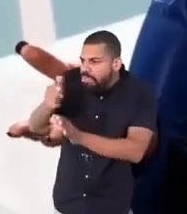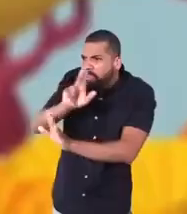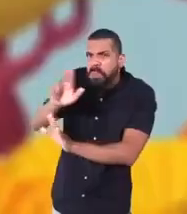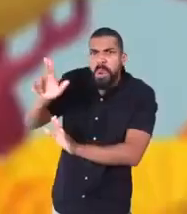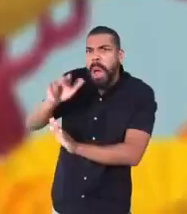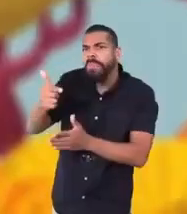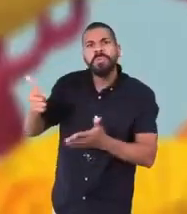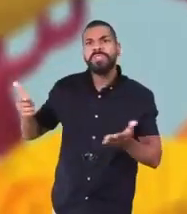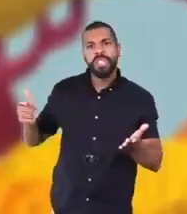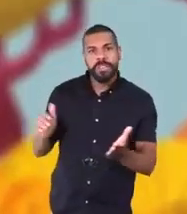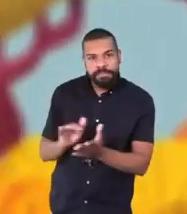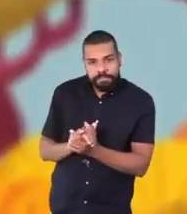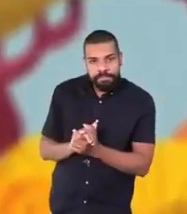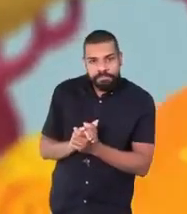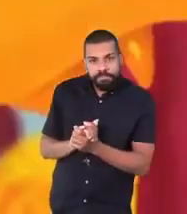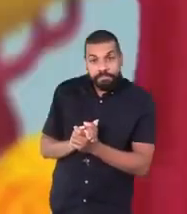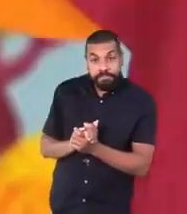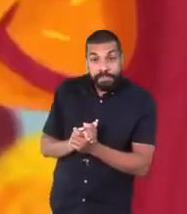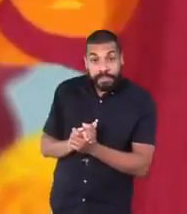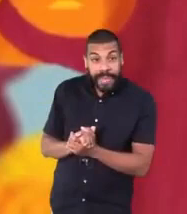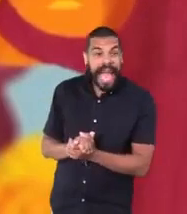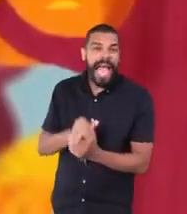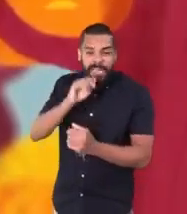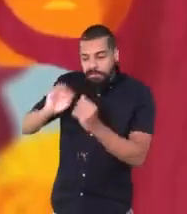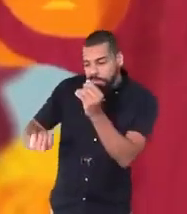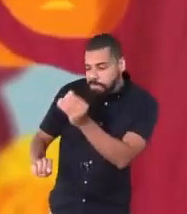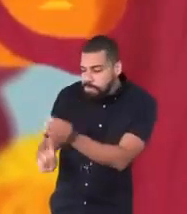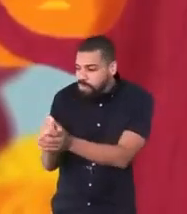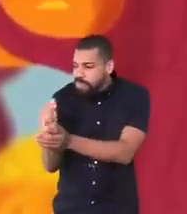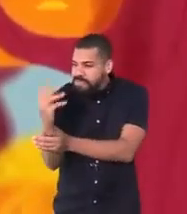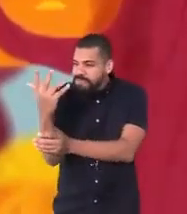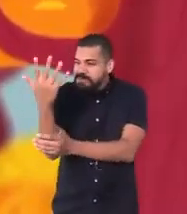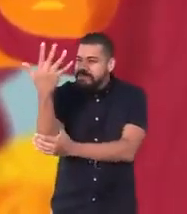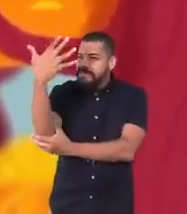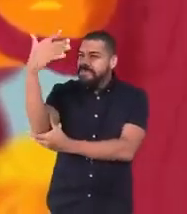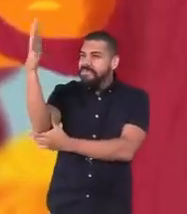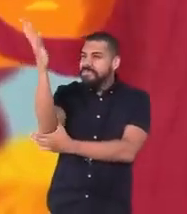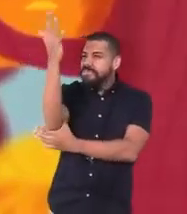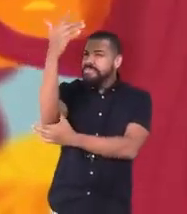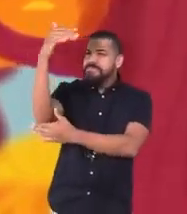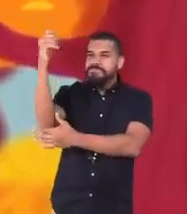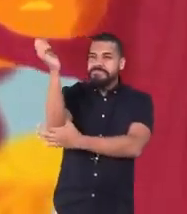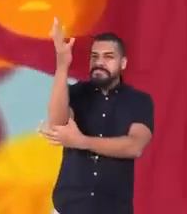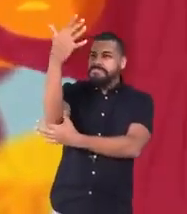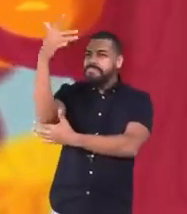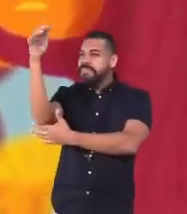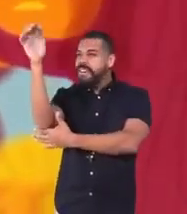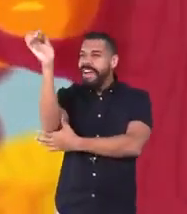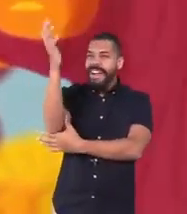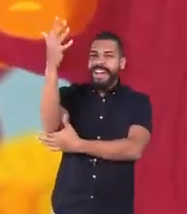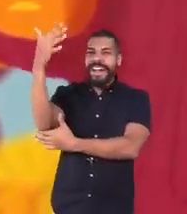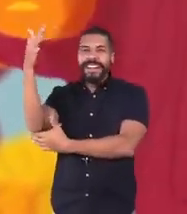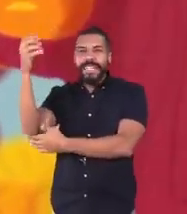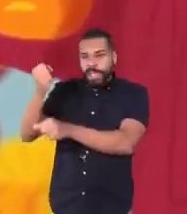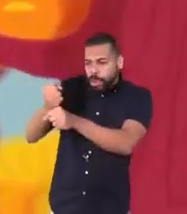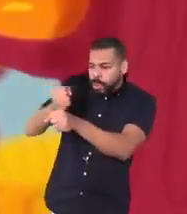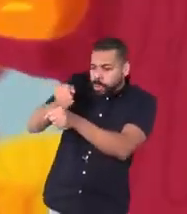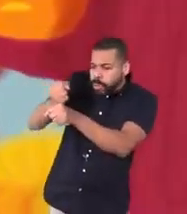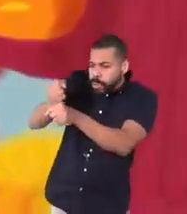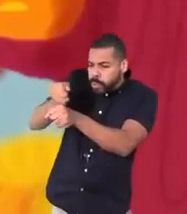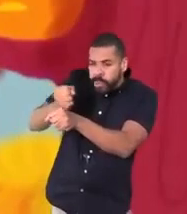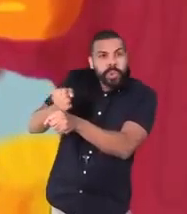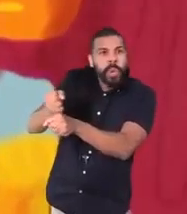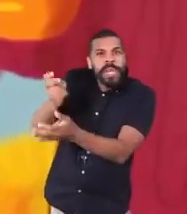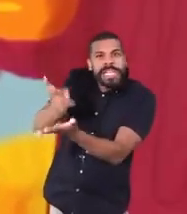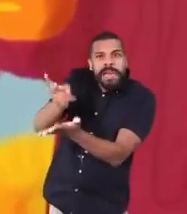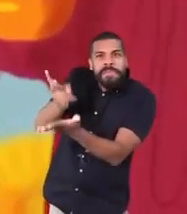Uma exibida Caraíba que florescia todos os anos ao lado